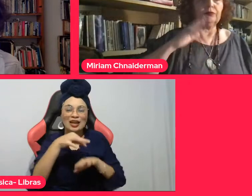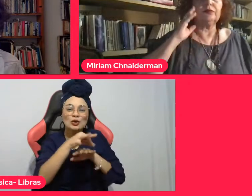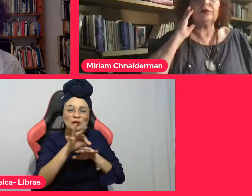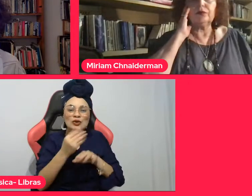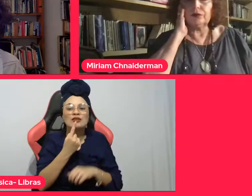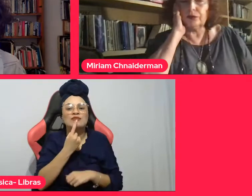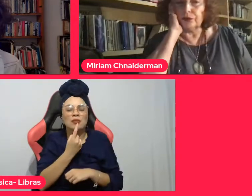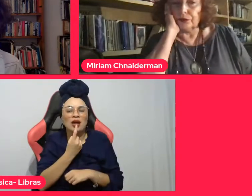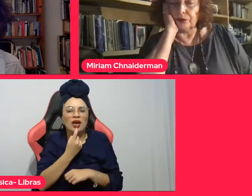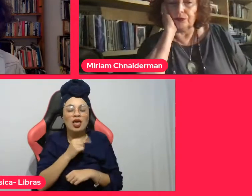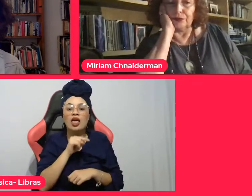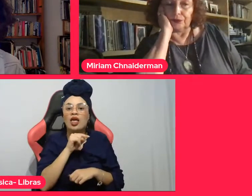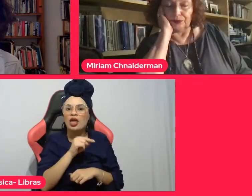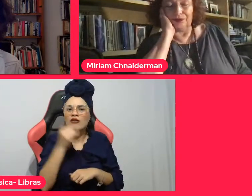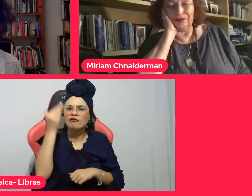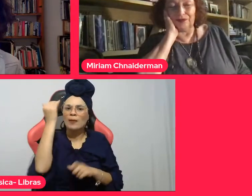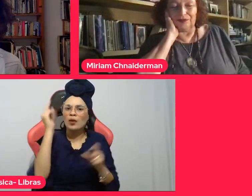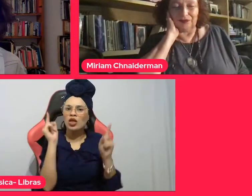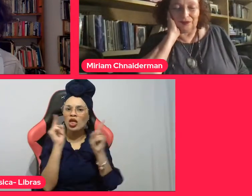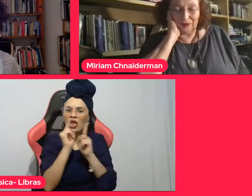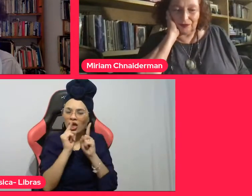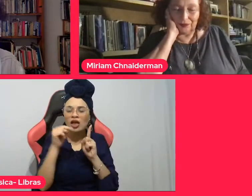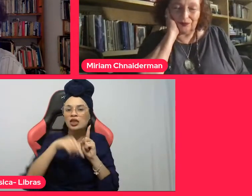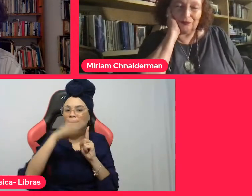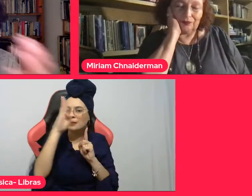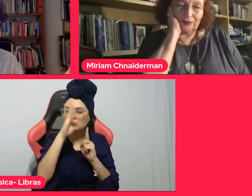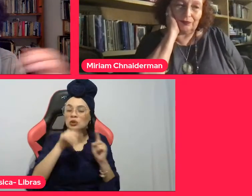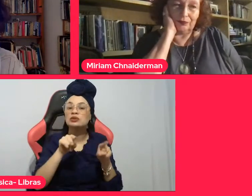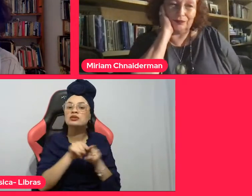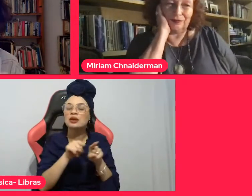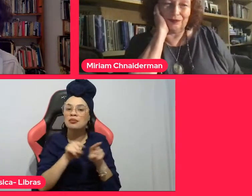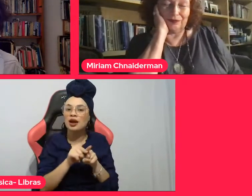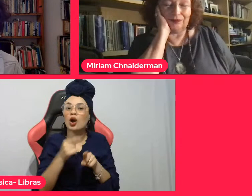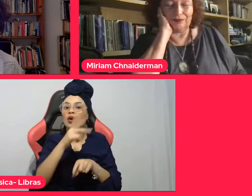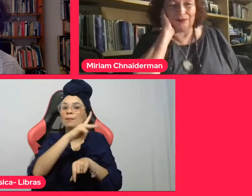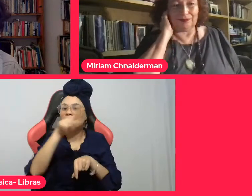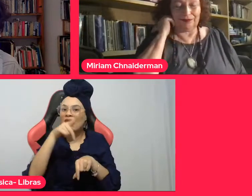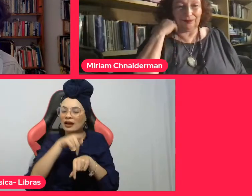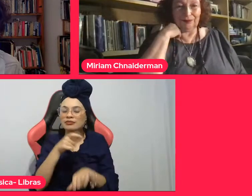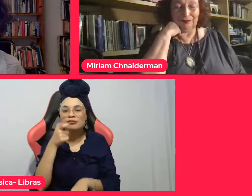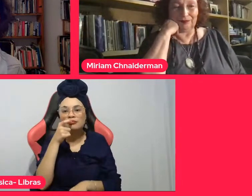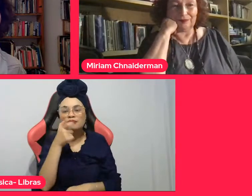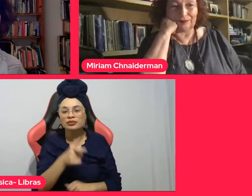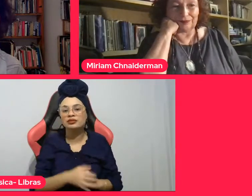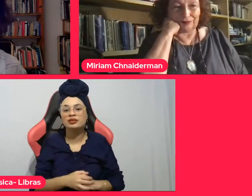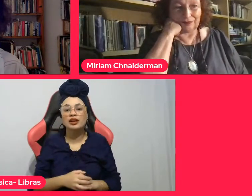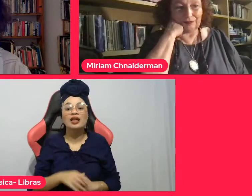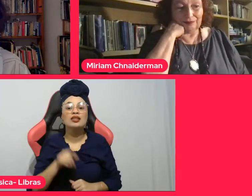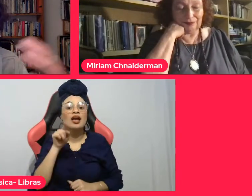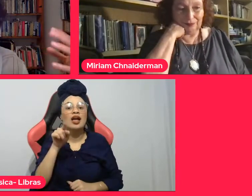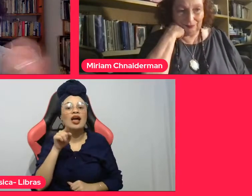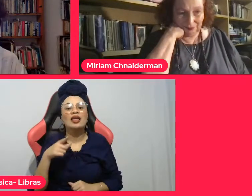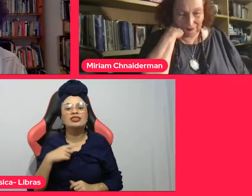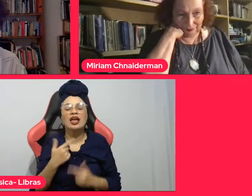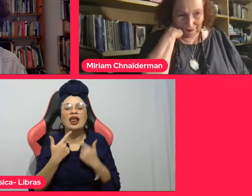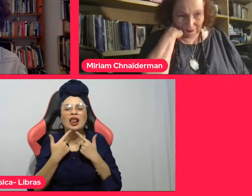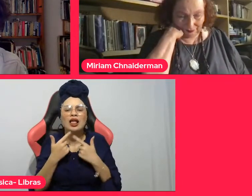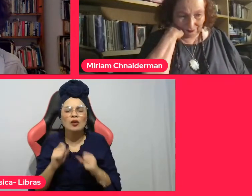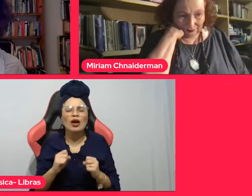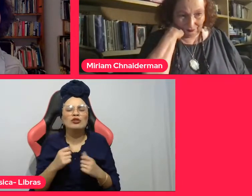Com esse perfil muito privilegiado de quem circula por linguagens tão diversas, eu diria